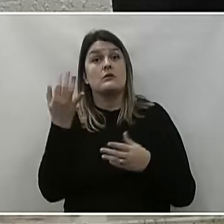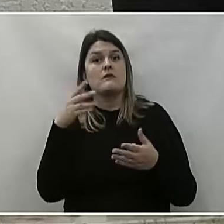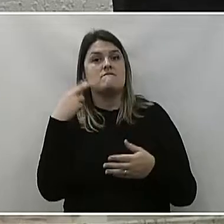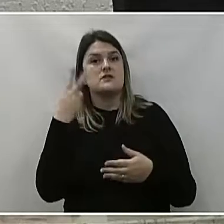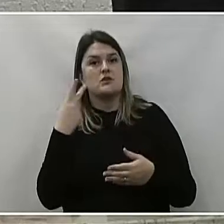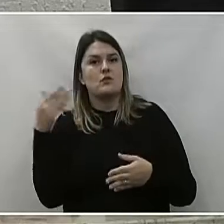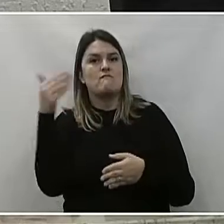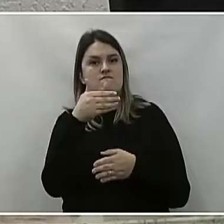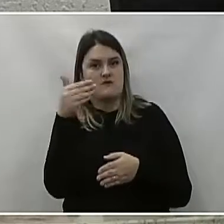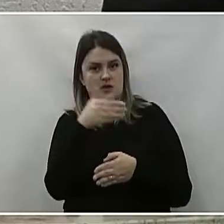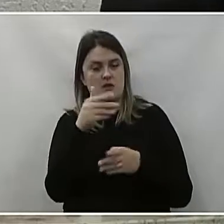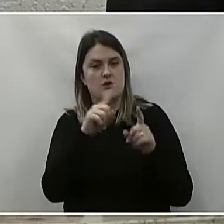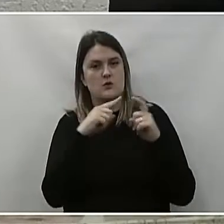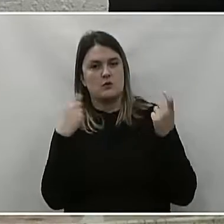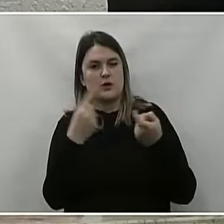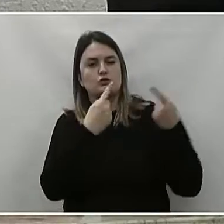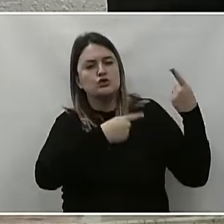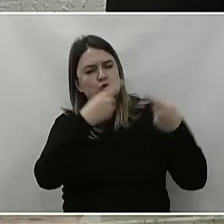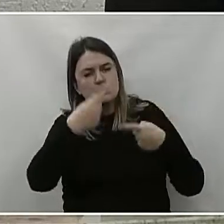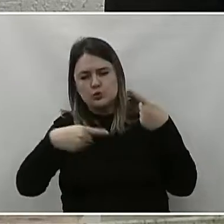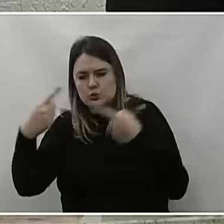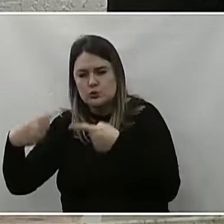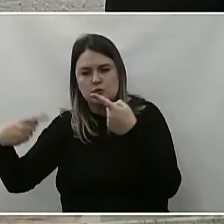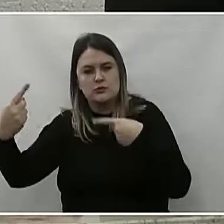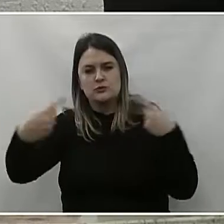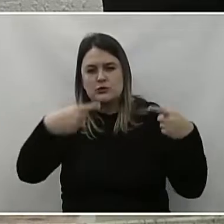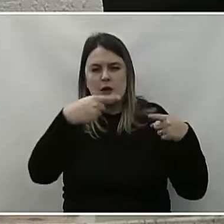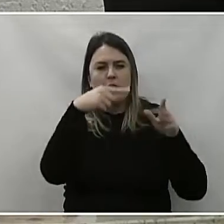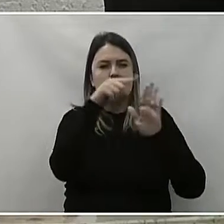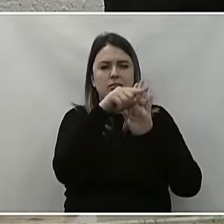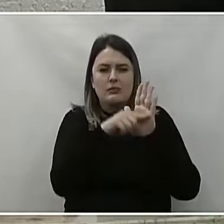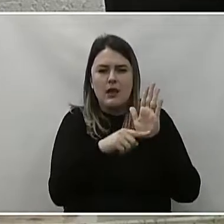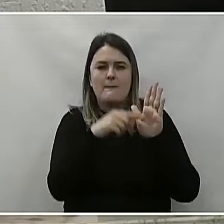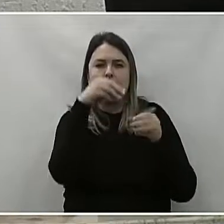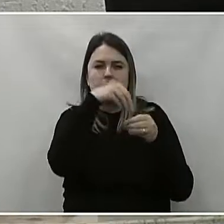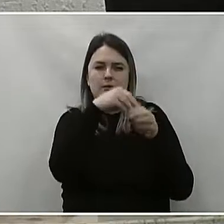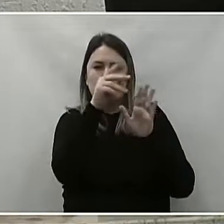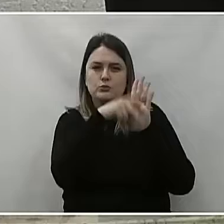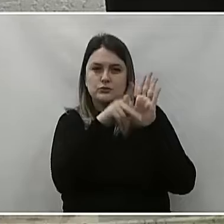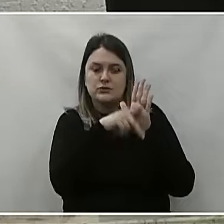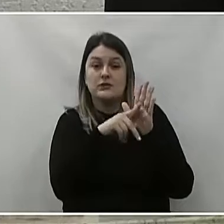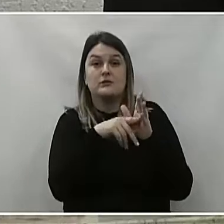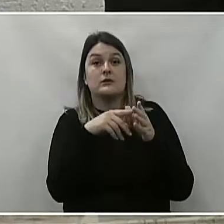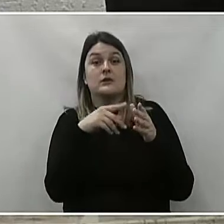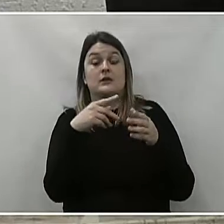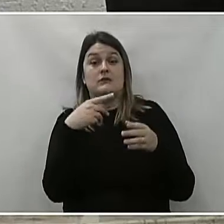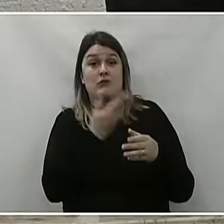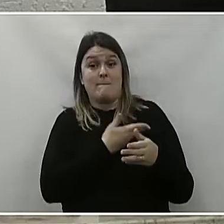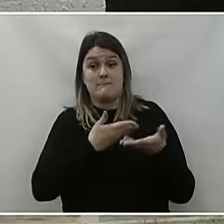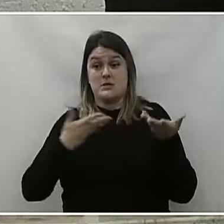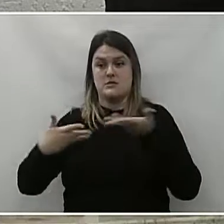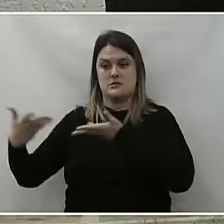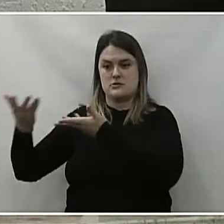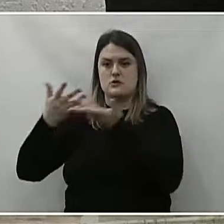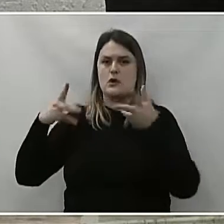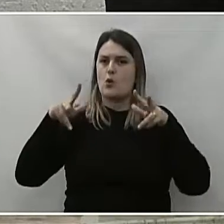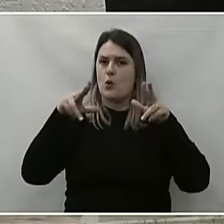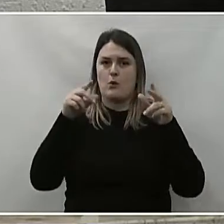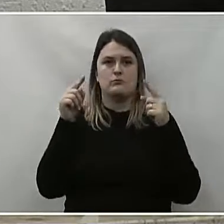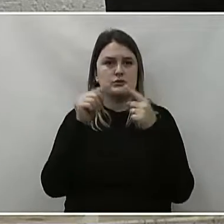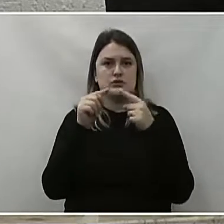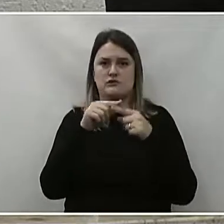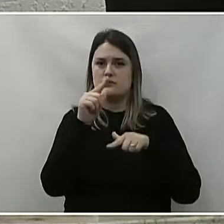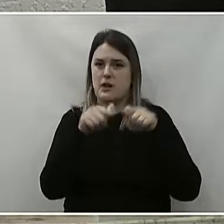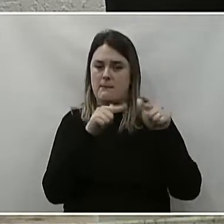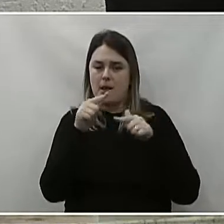vereadores se fazem presente, a gente discute a pauta do projeto. E, como colegas, que têm o mesmo sentido aqui